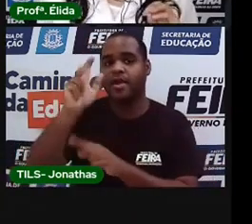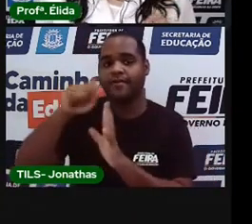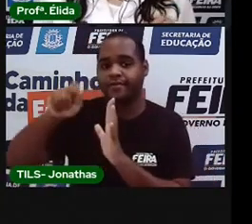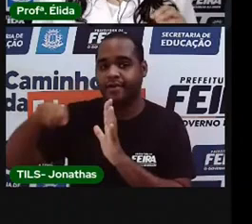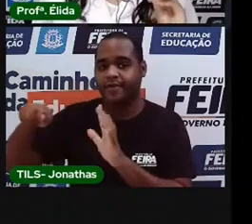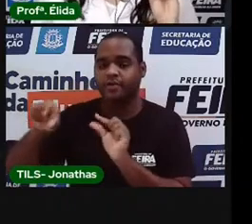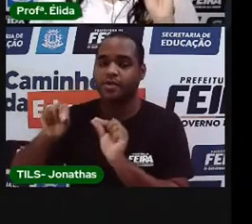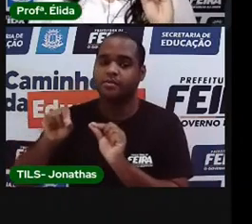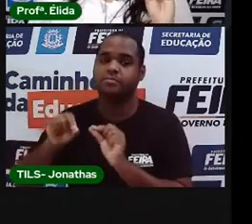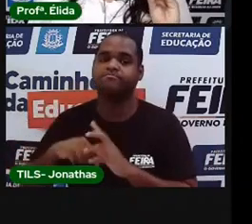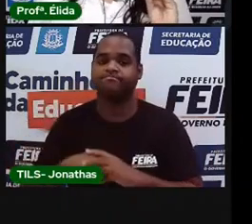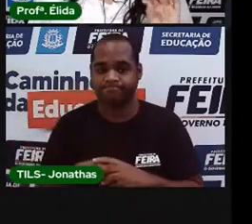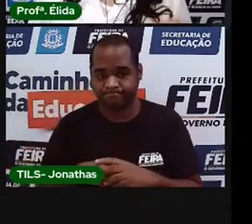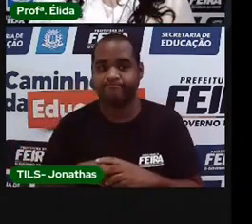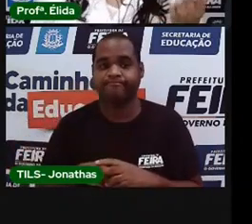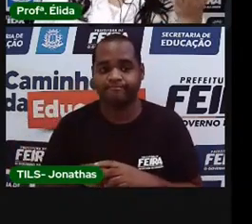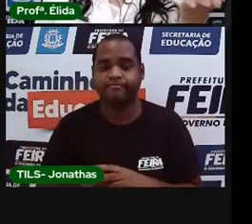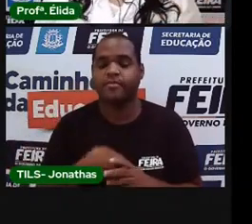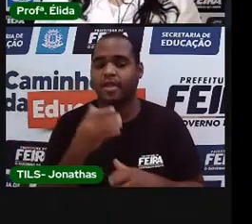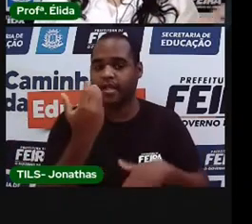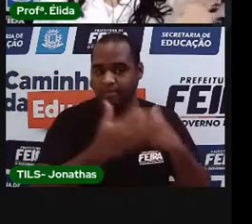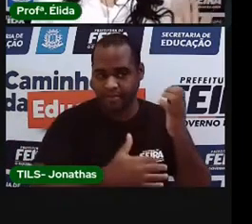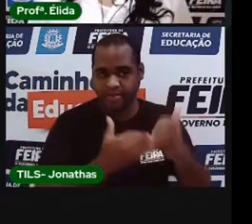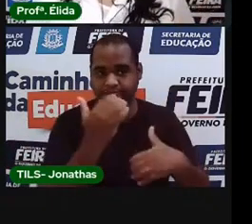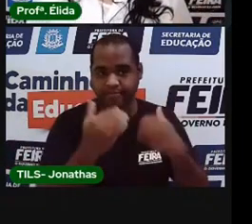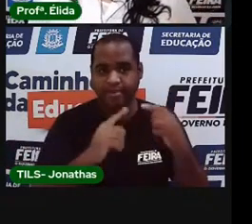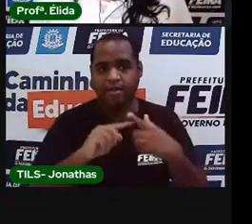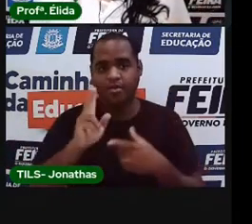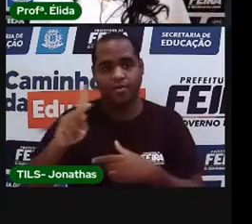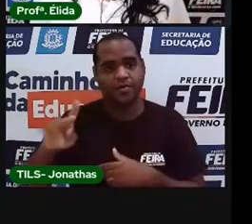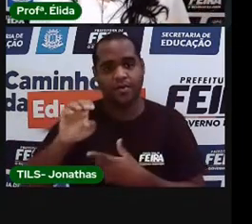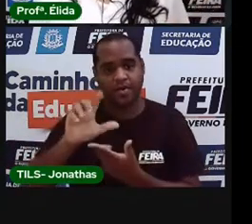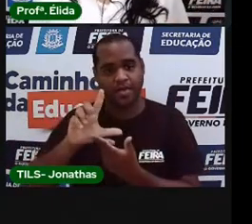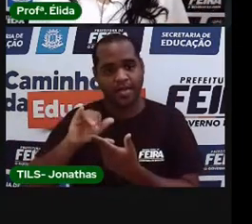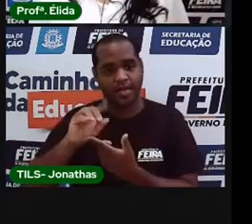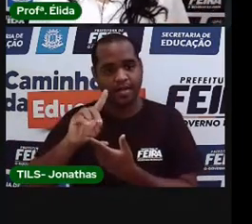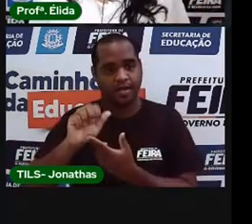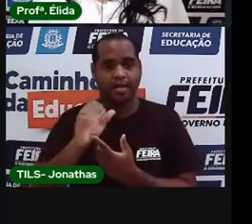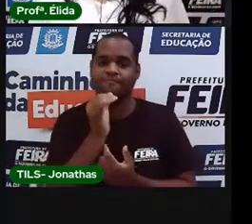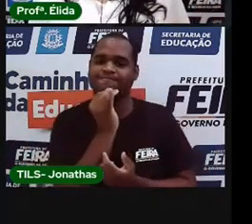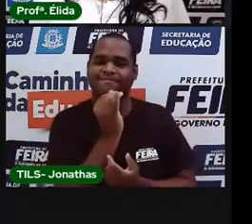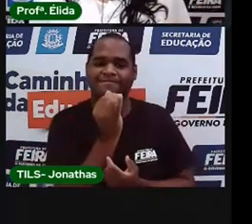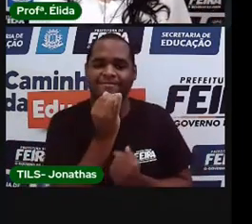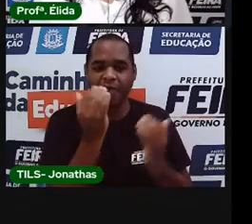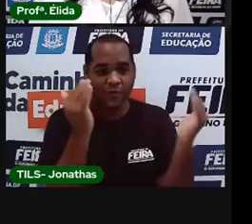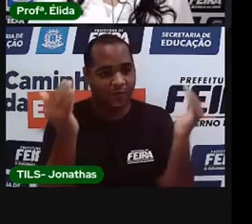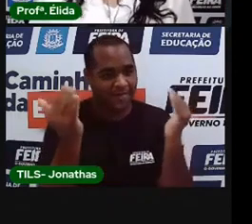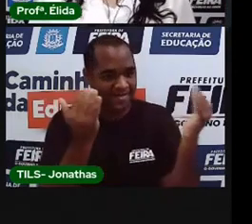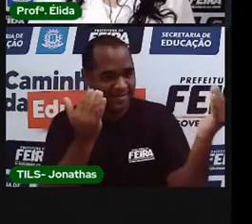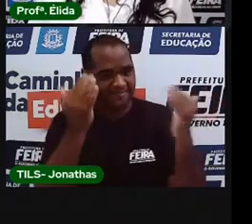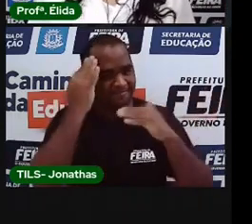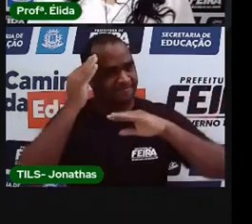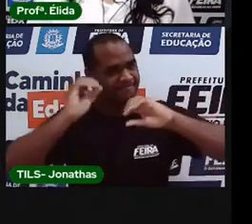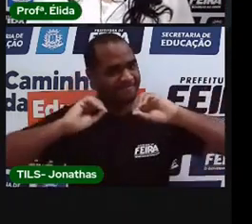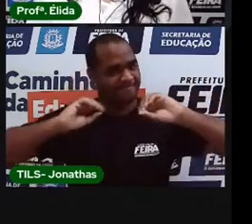E para ficar bem explicadinho, a Proélida fez esse exemplo para você.